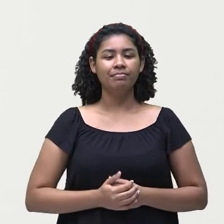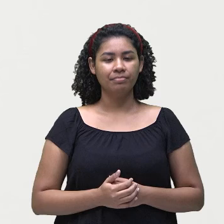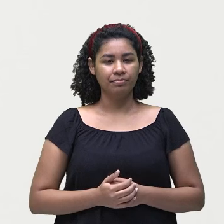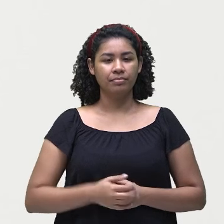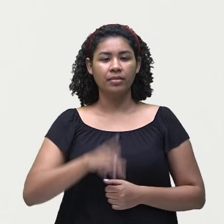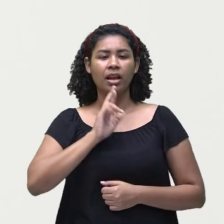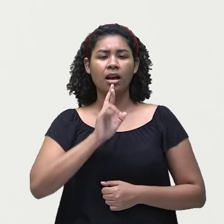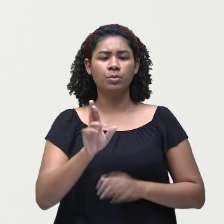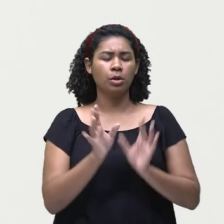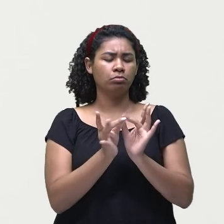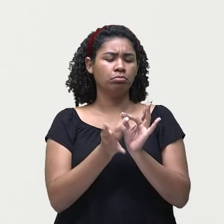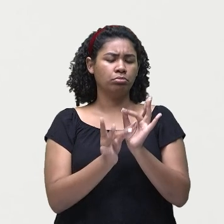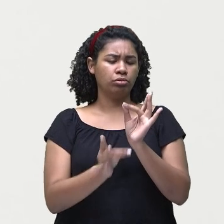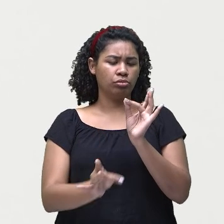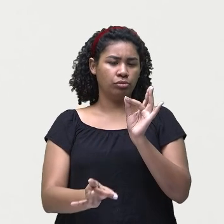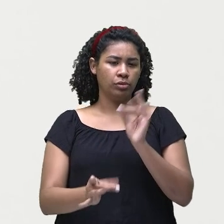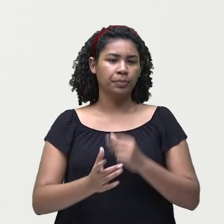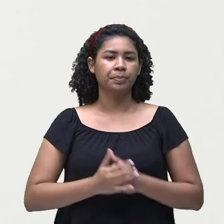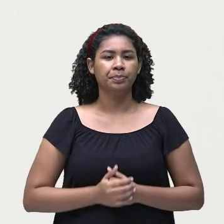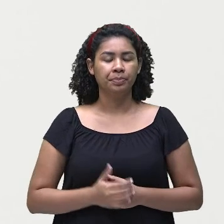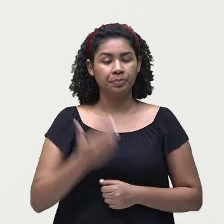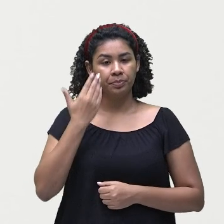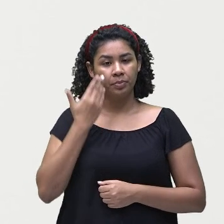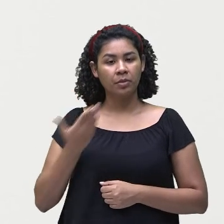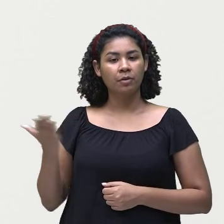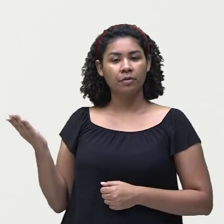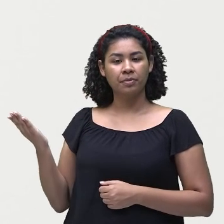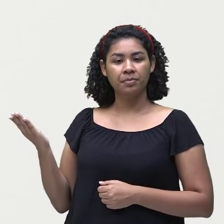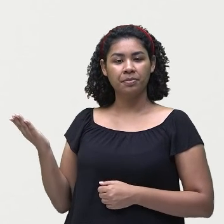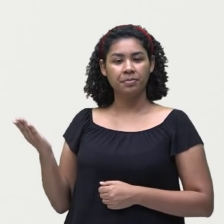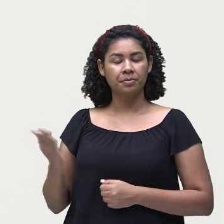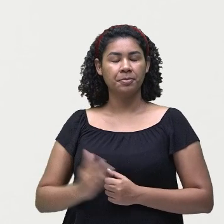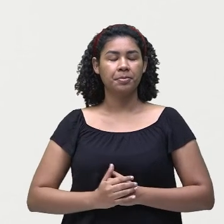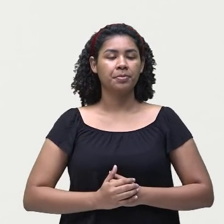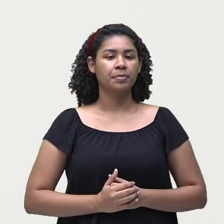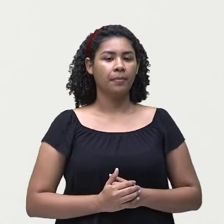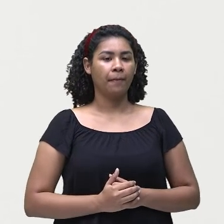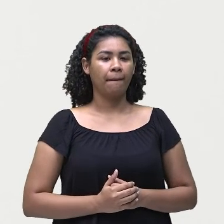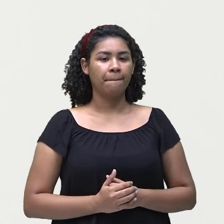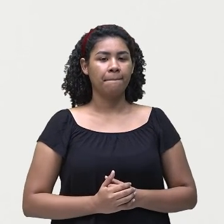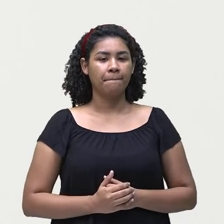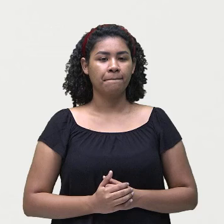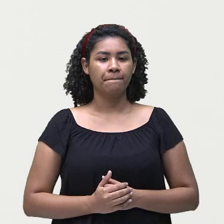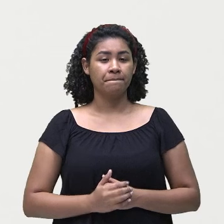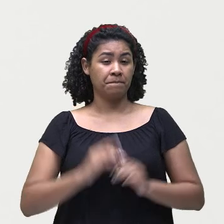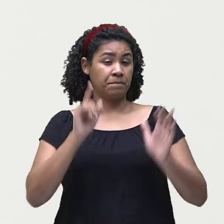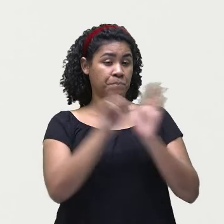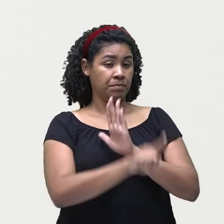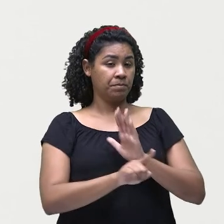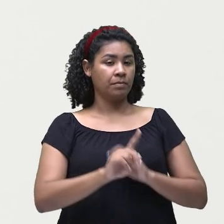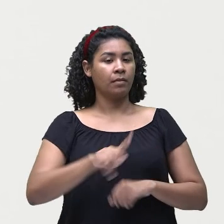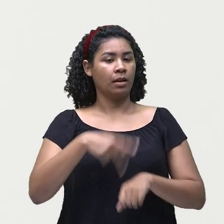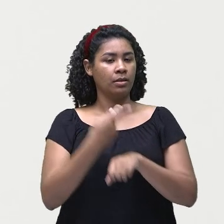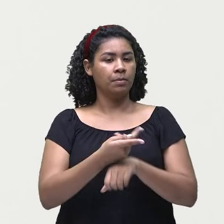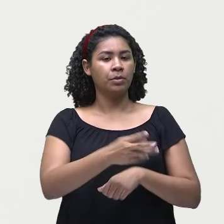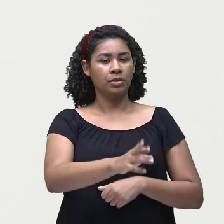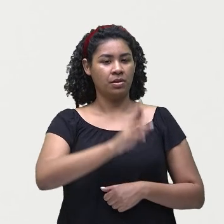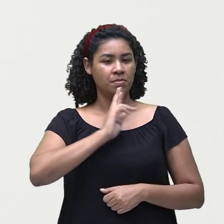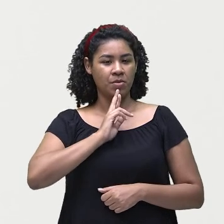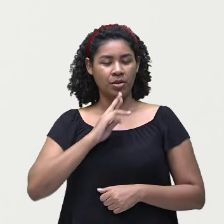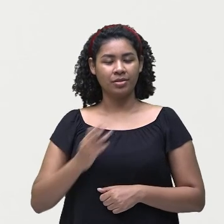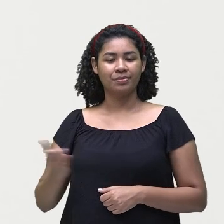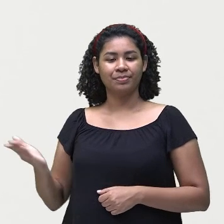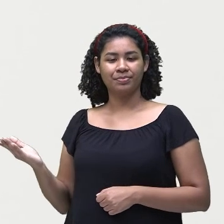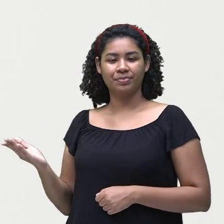respostas longas. Olha só a pergunta aqui. Can you play the piano? E aí? Yes, I can